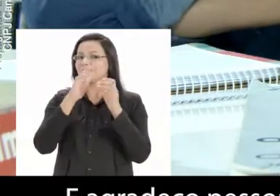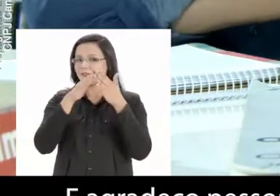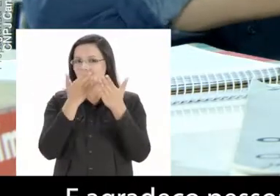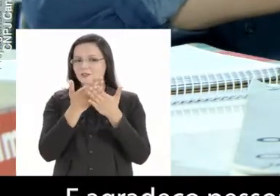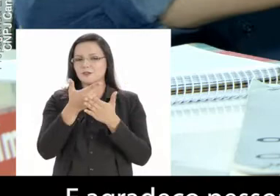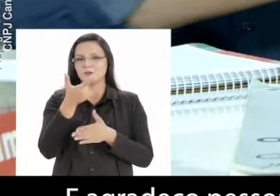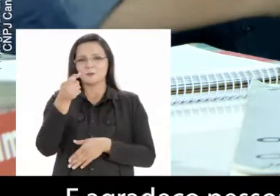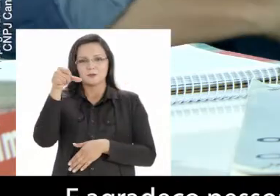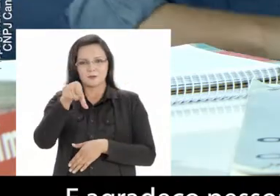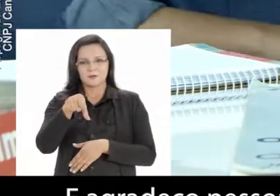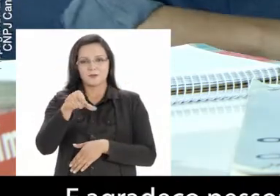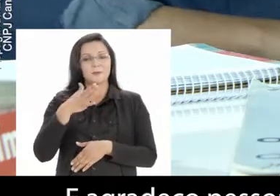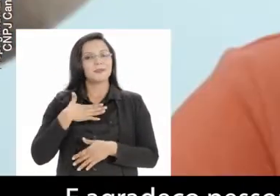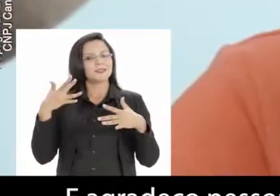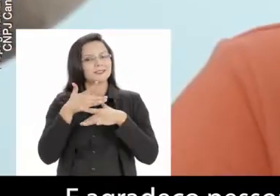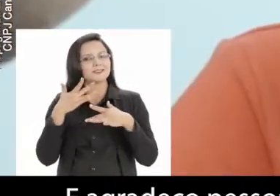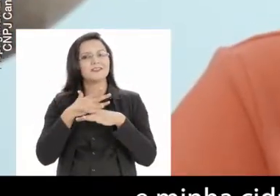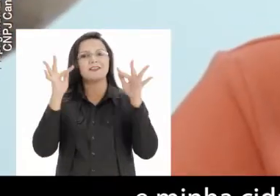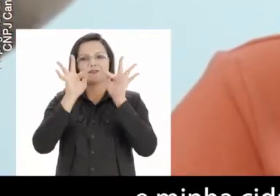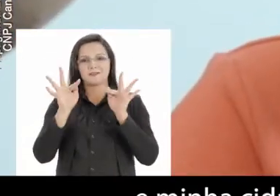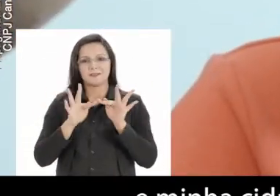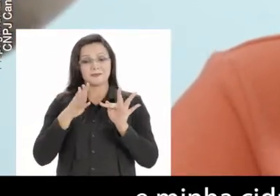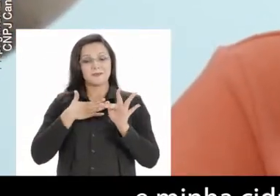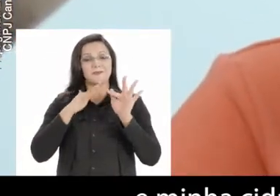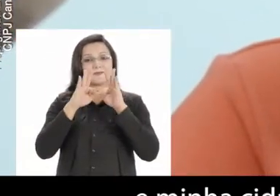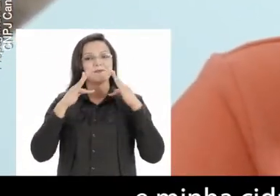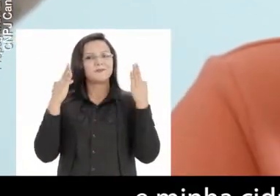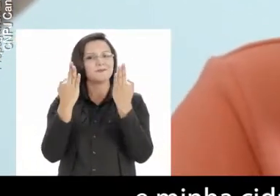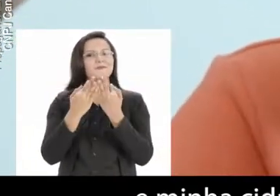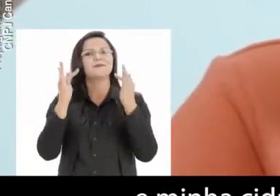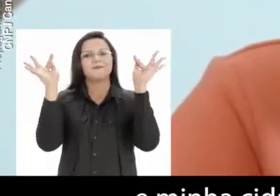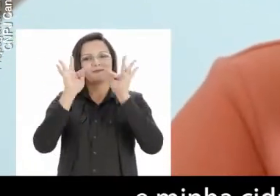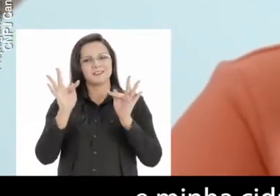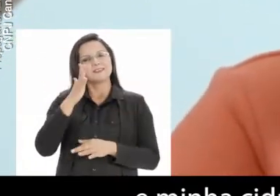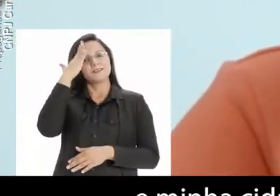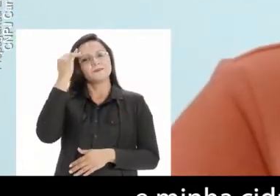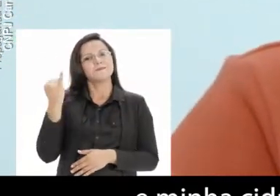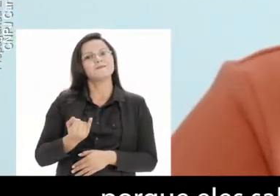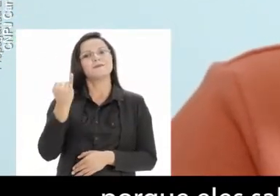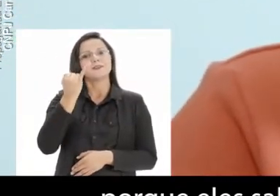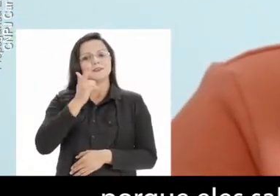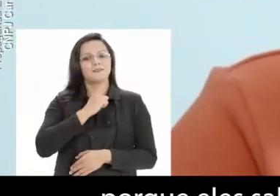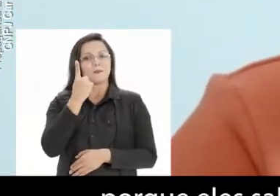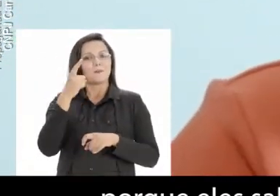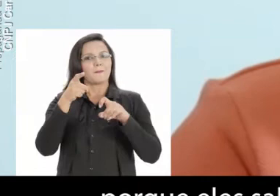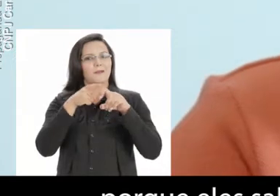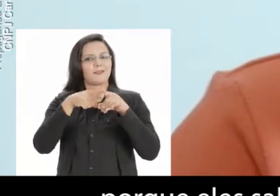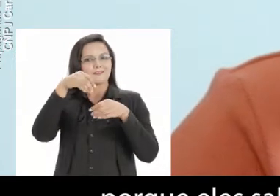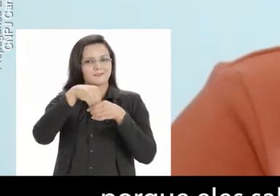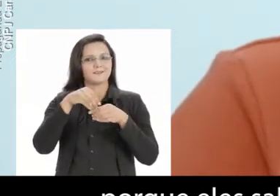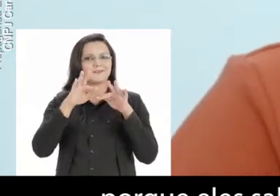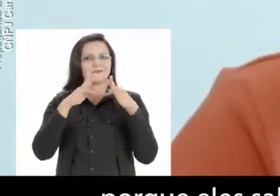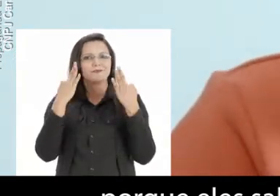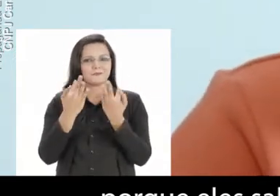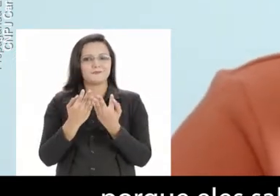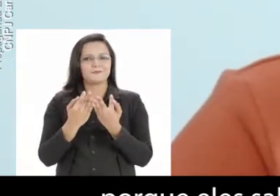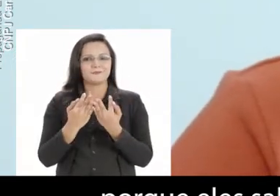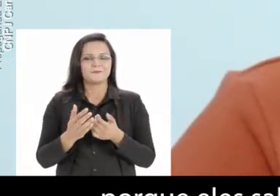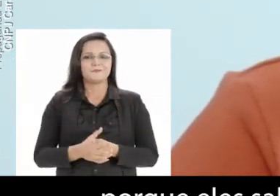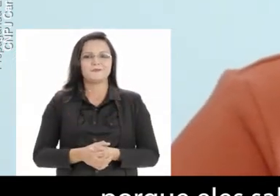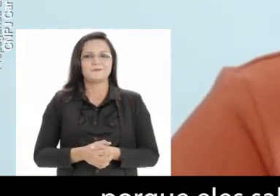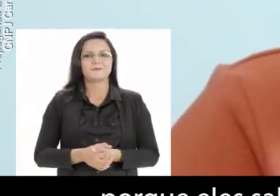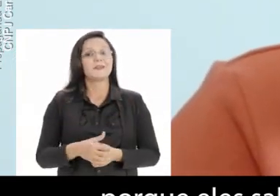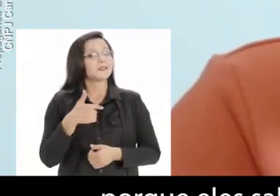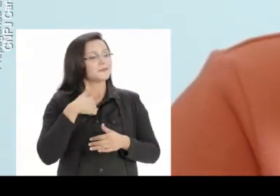eu por ter implantado ele em 2009. A minha cidade ficou feliz, muitos familiares ficaram felizes. Porque eles sabiam da importância de ter um médico na